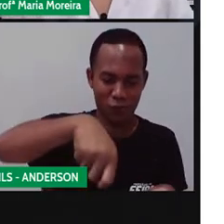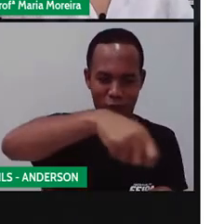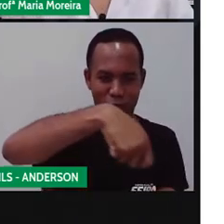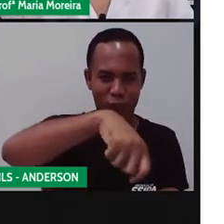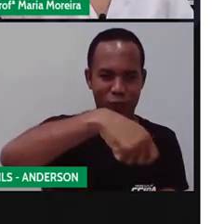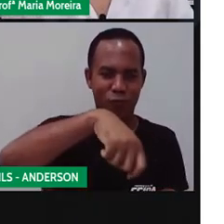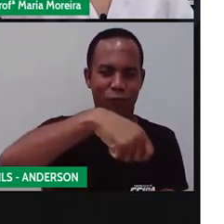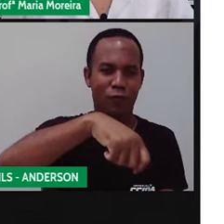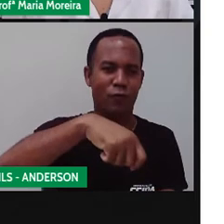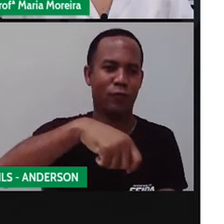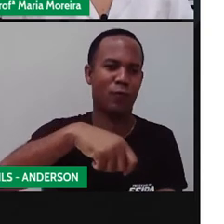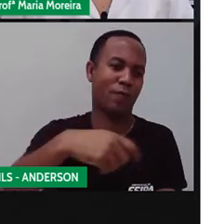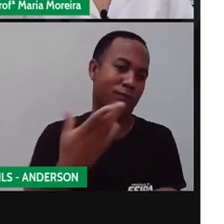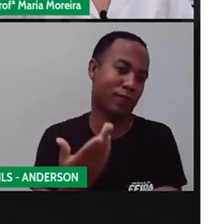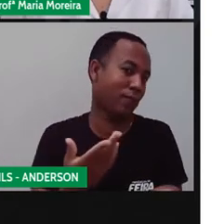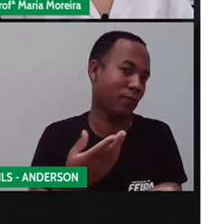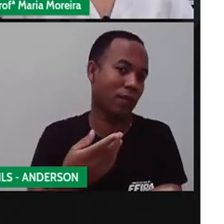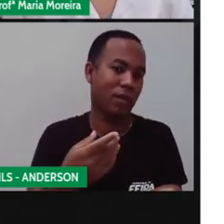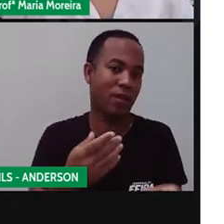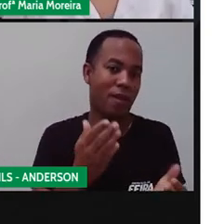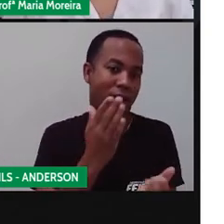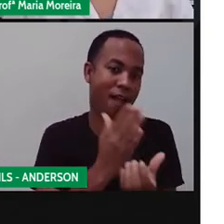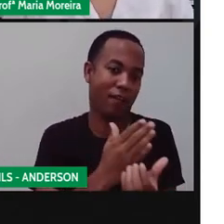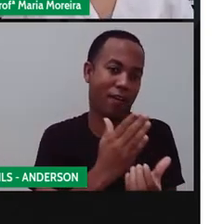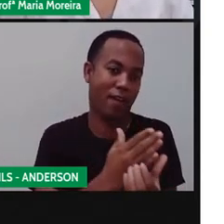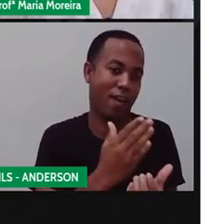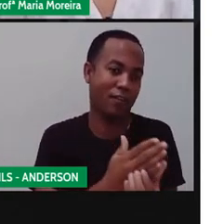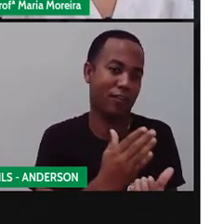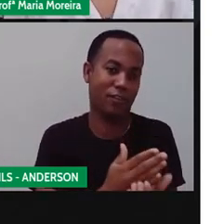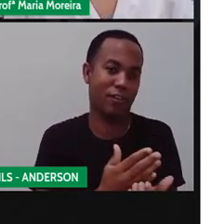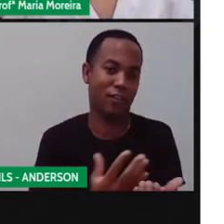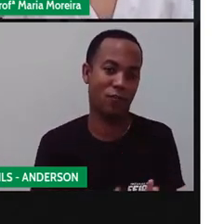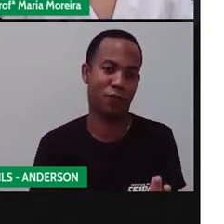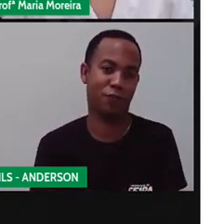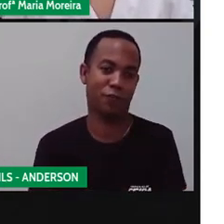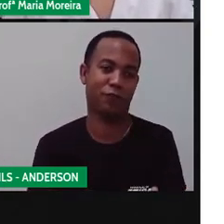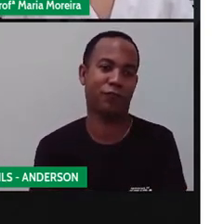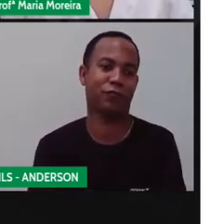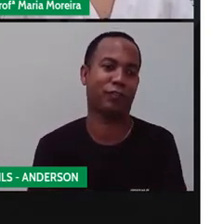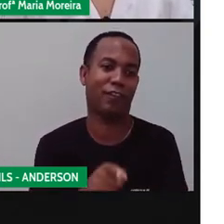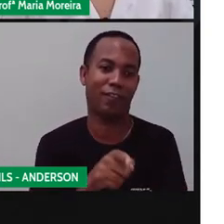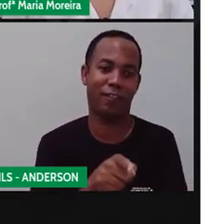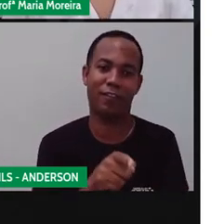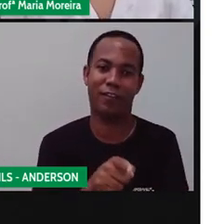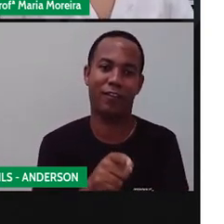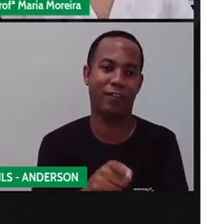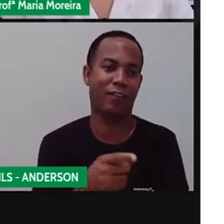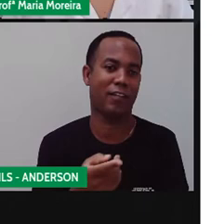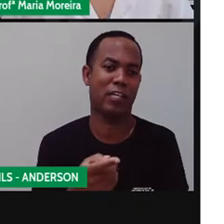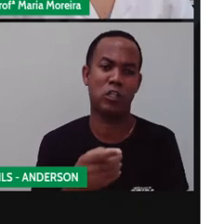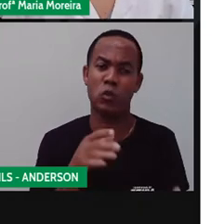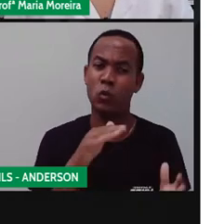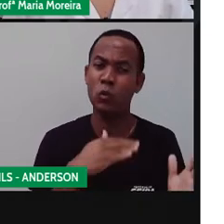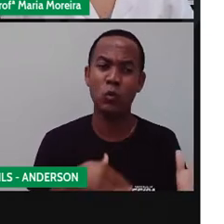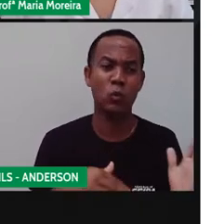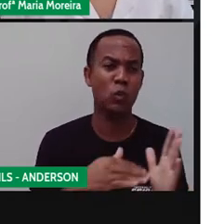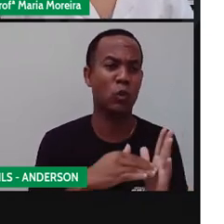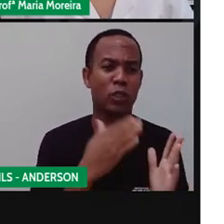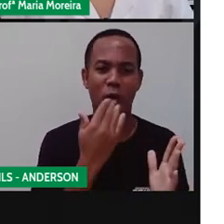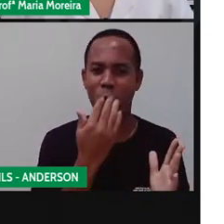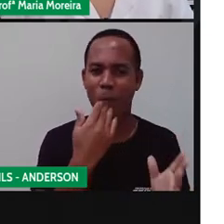azeite de dendê, né? O acarajé, é frito em quê? Azeite de dendê. Caruru, vatapá,